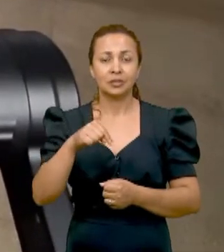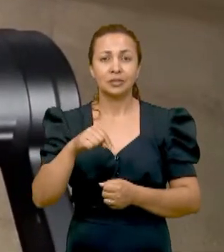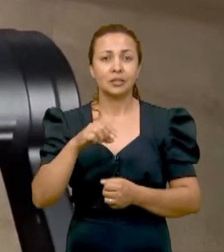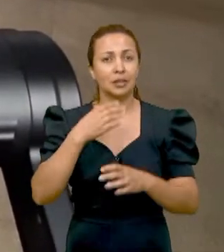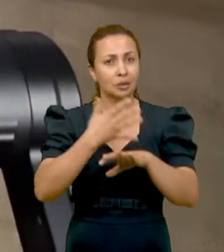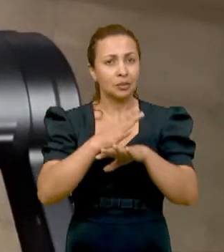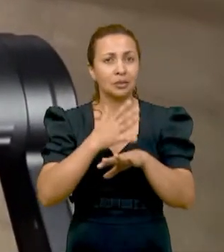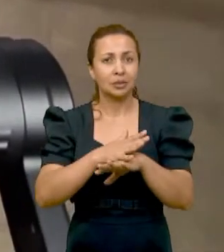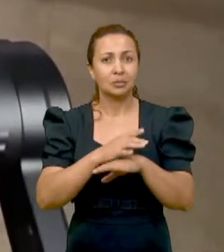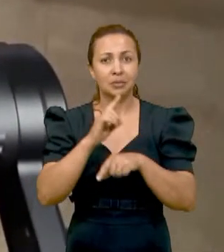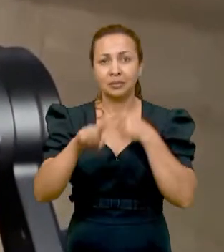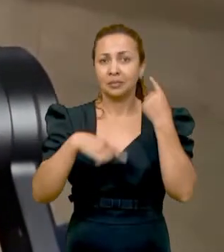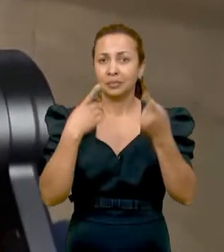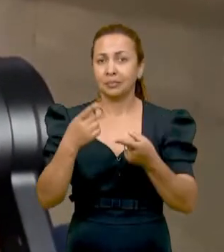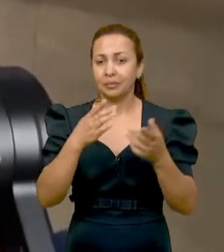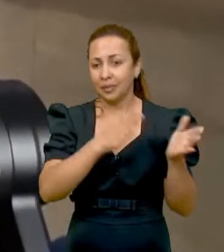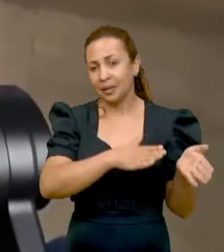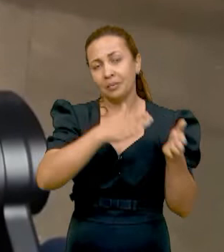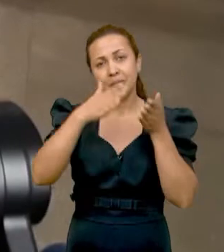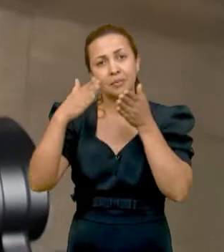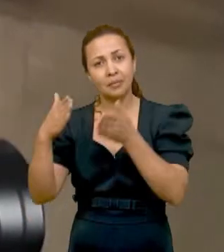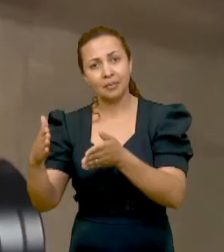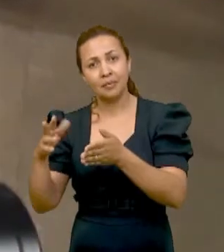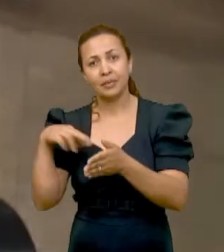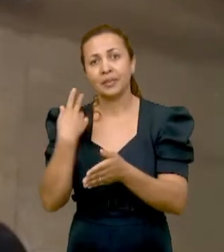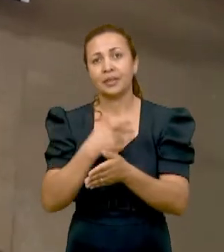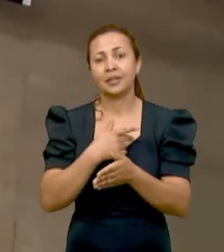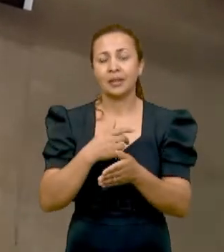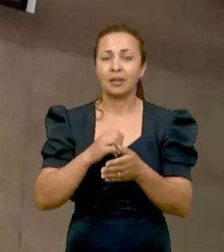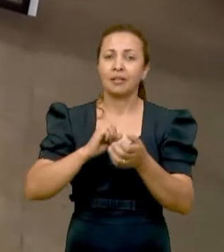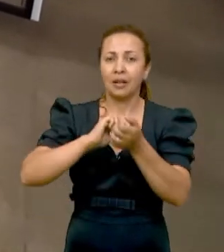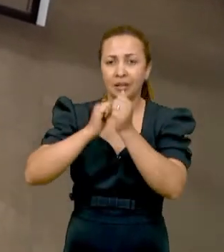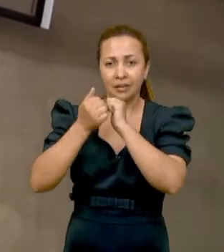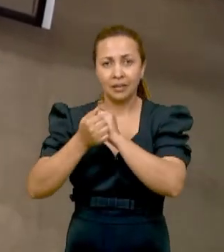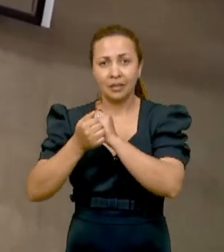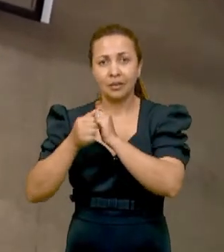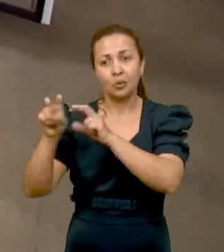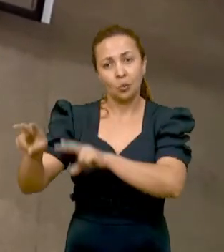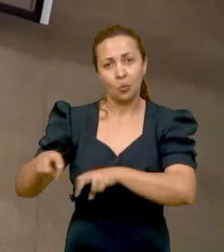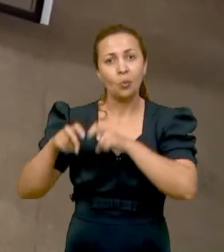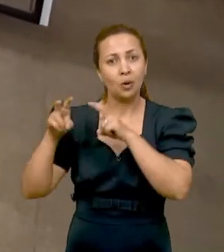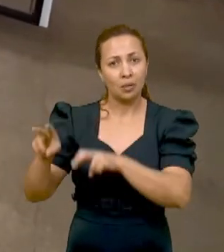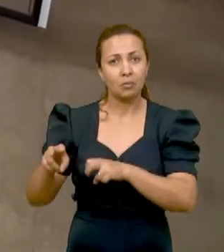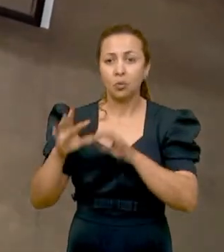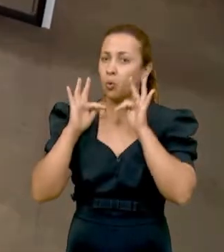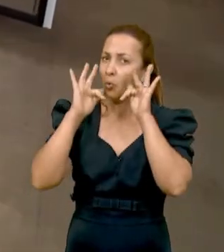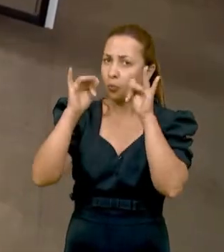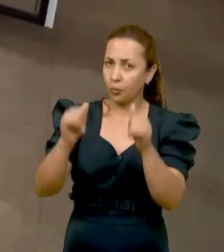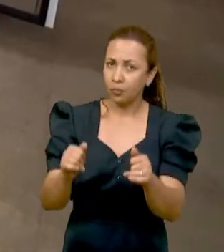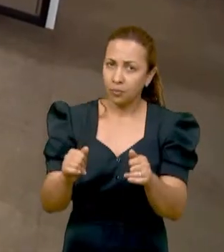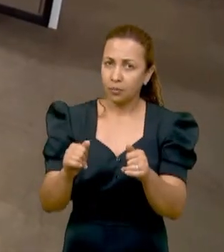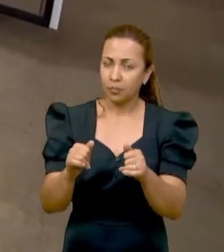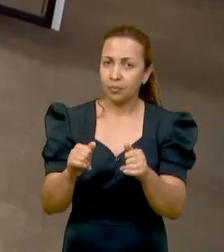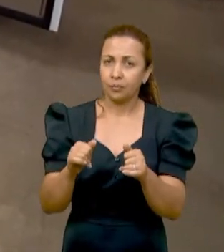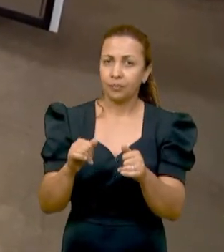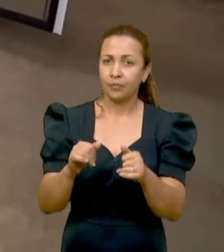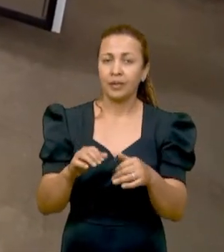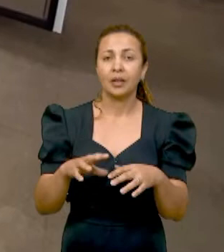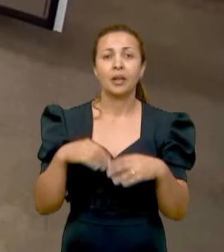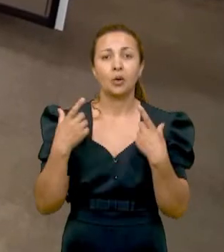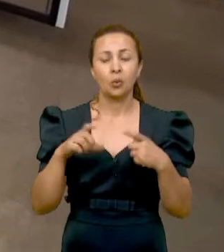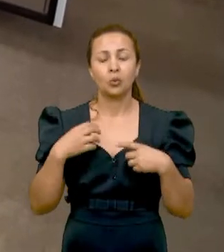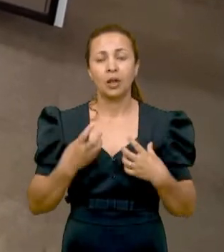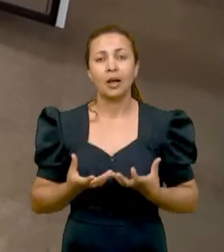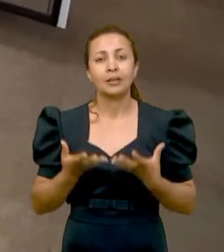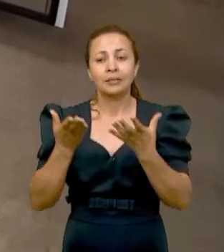simulada. Depois que passarmos dessa condição, a gente vai simular isso no campo. É onde a gente, de fato, quer entregar